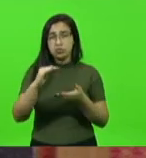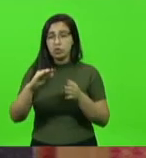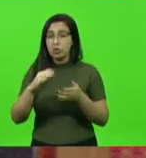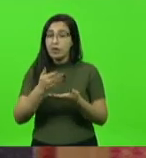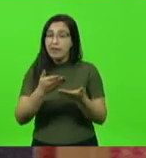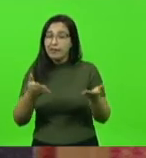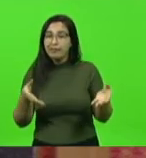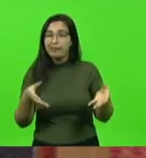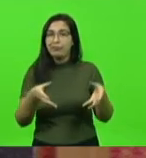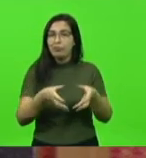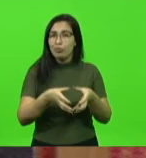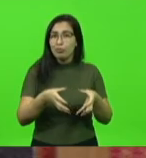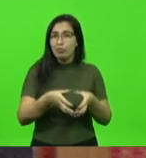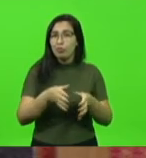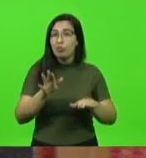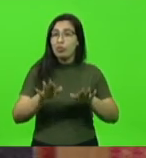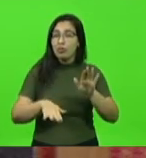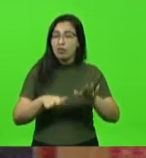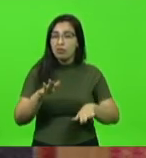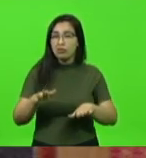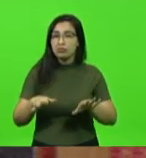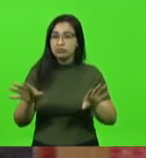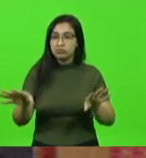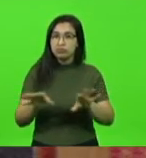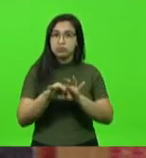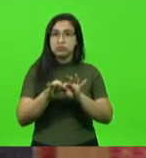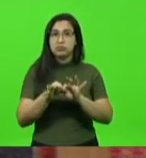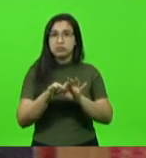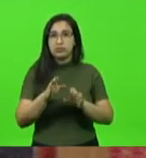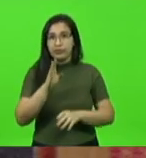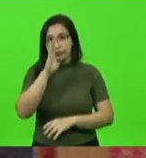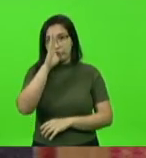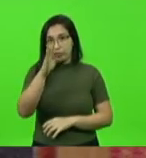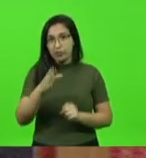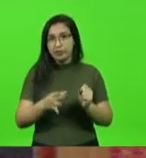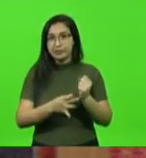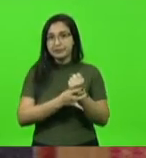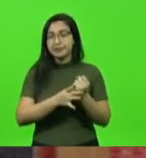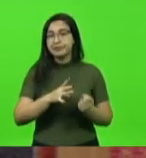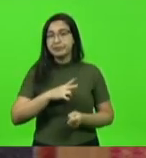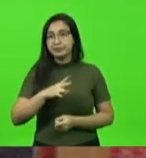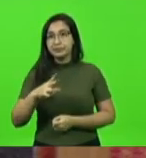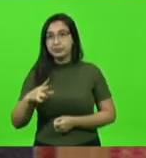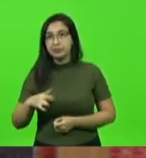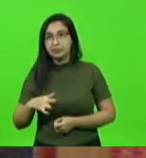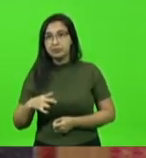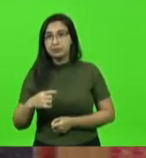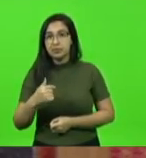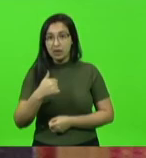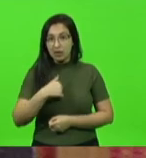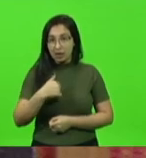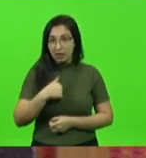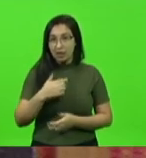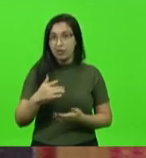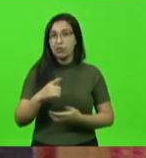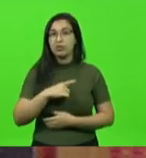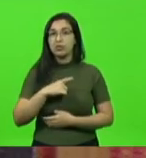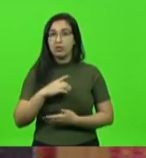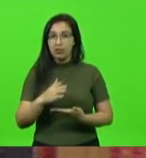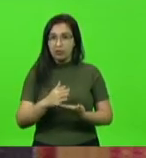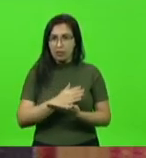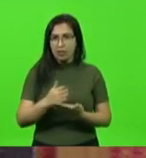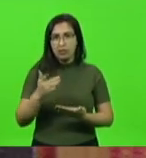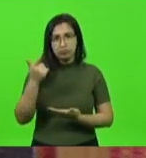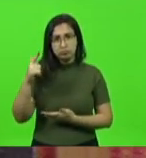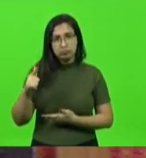tem uma ligação tão forte com a segurança pública quanto eu tenho e alguns outros deputados mas